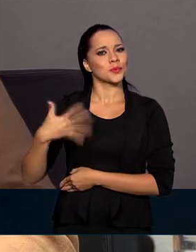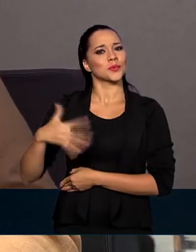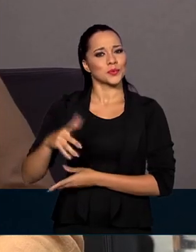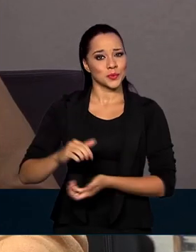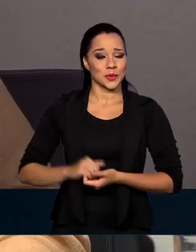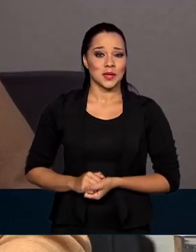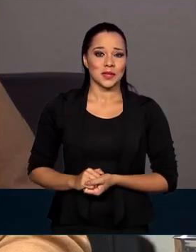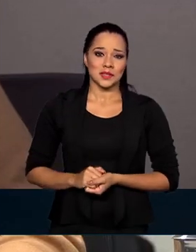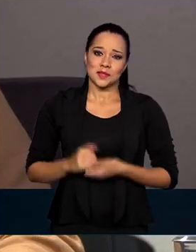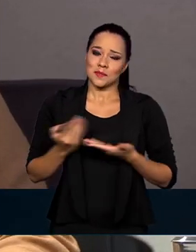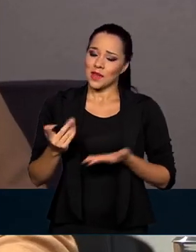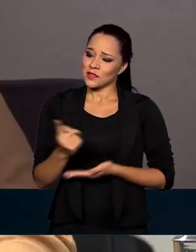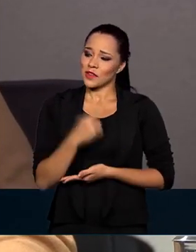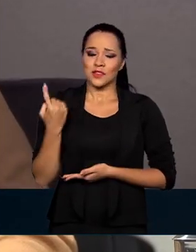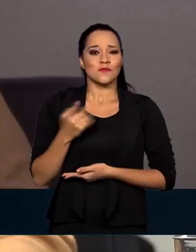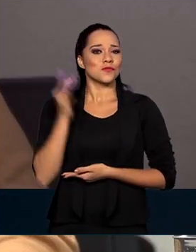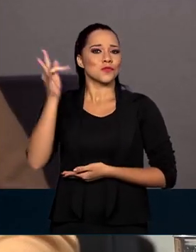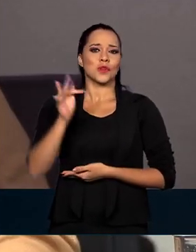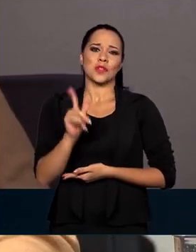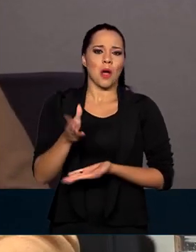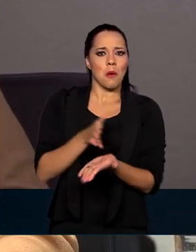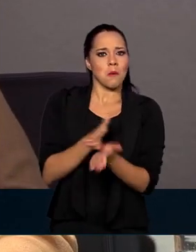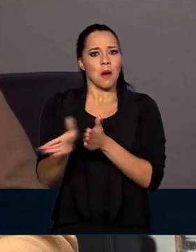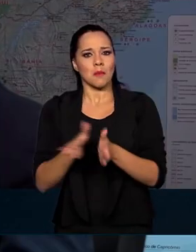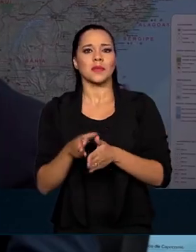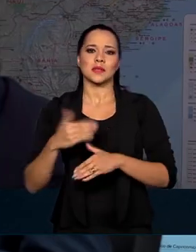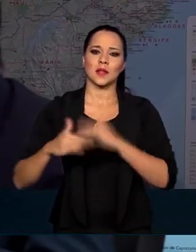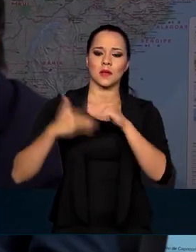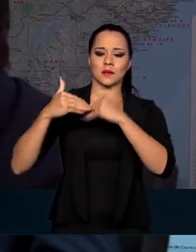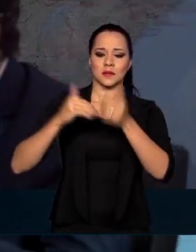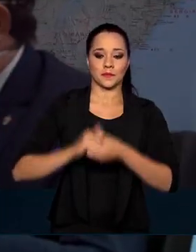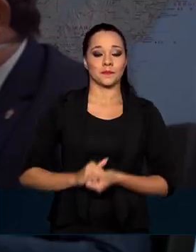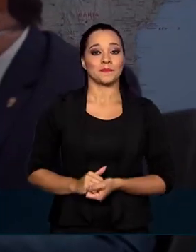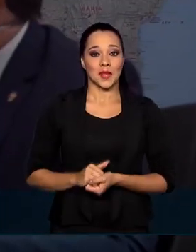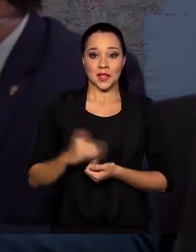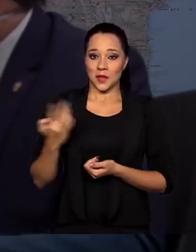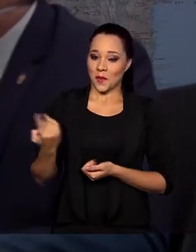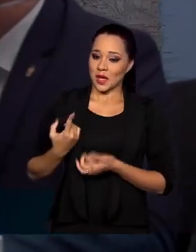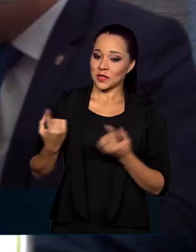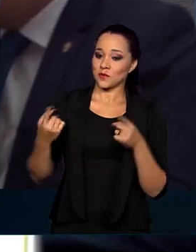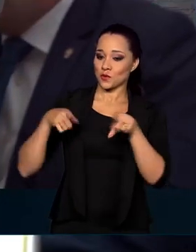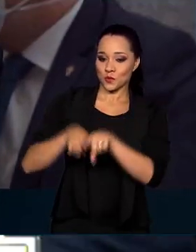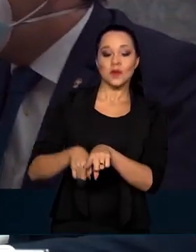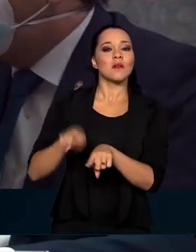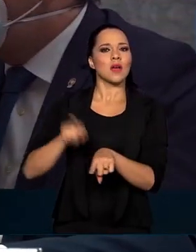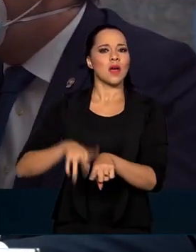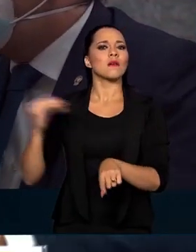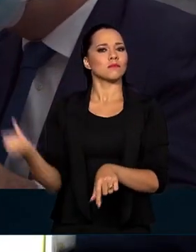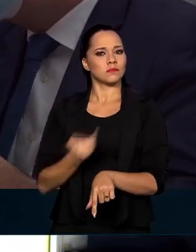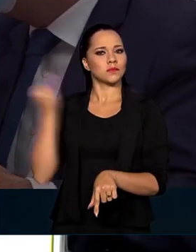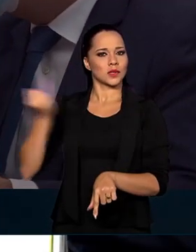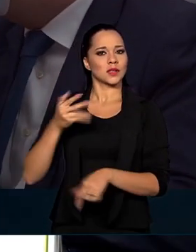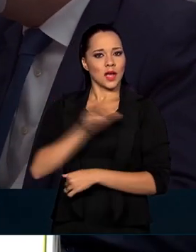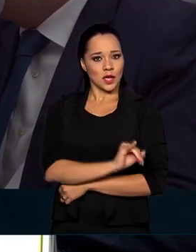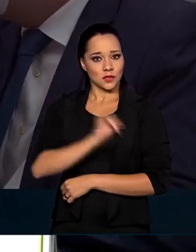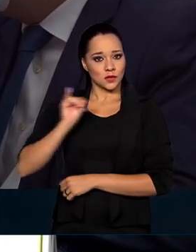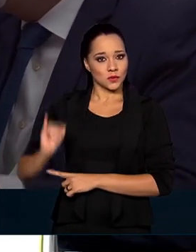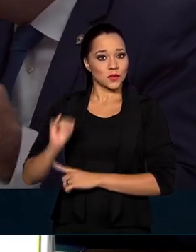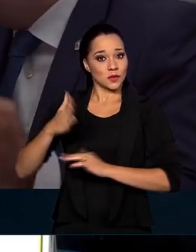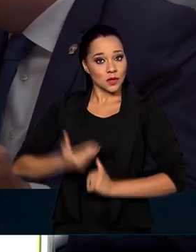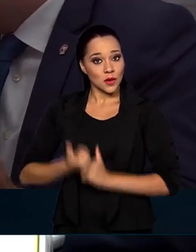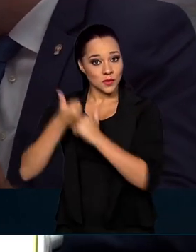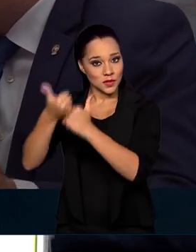para a gente não se perder nessa reconstrução. Esse casamento de informações, ele é fundamental, as instituições estão subindo,